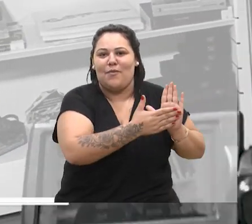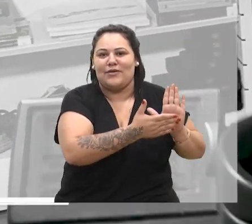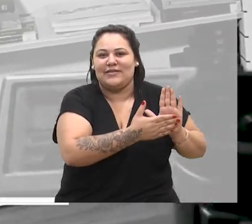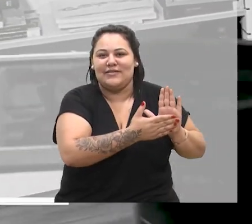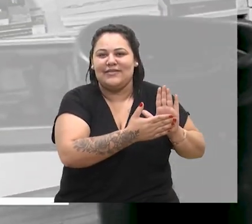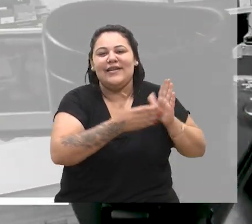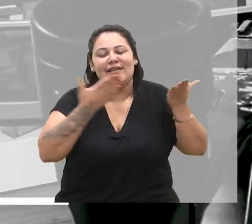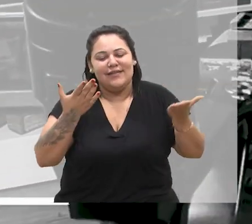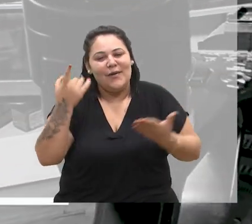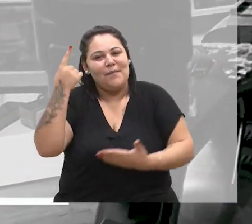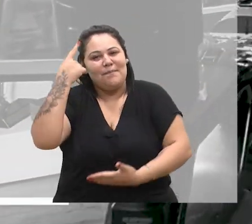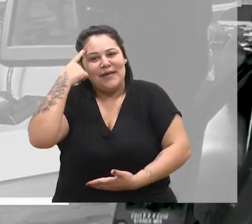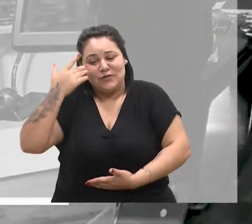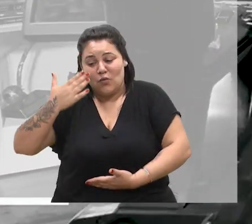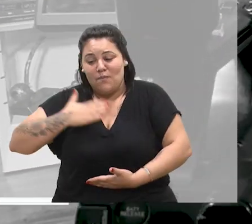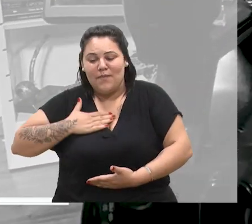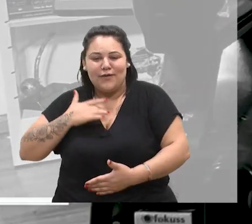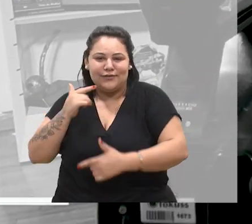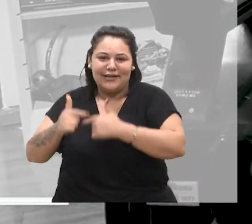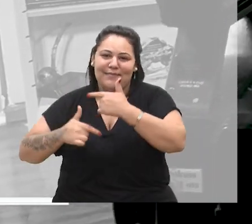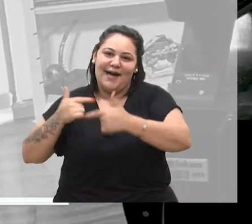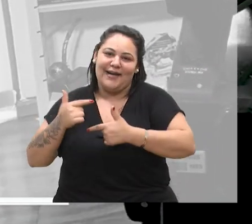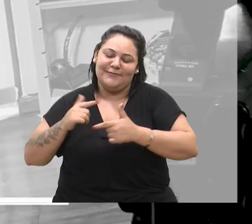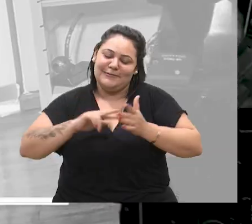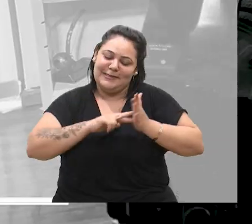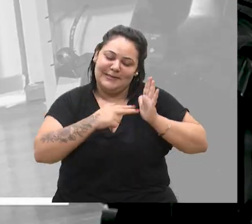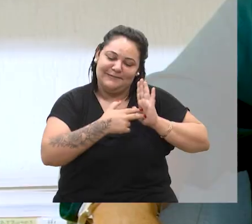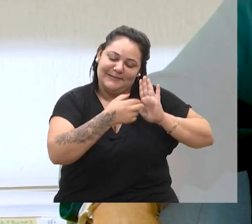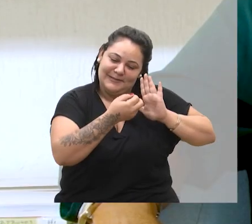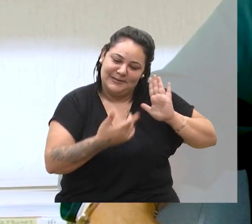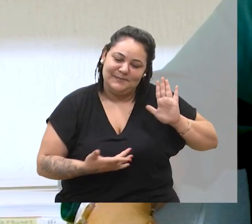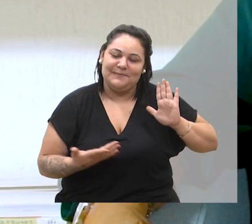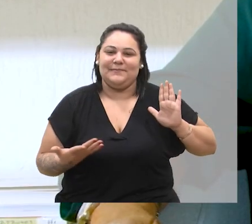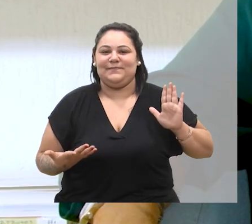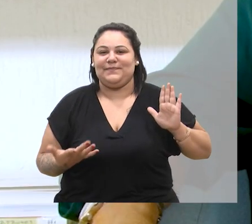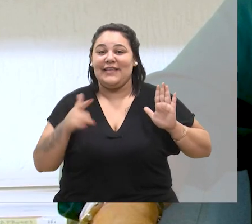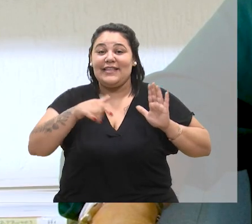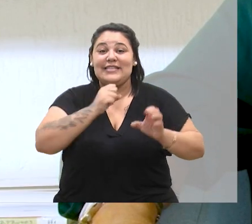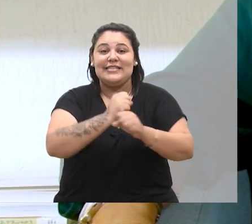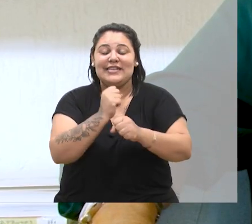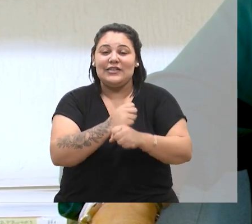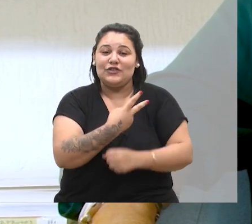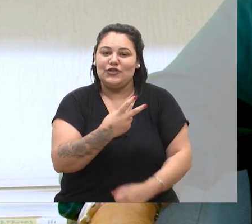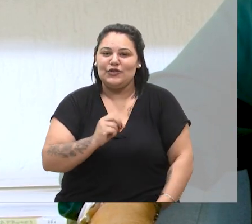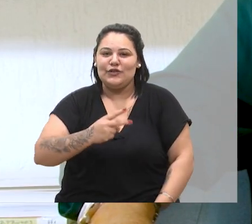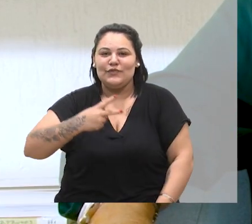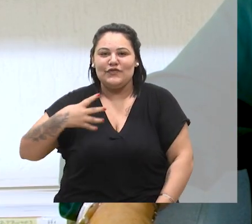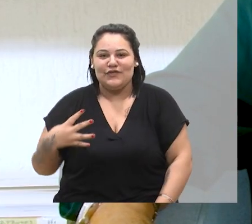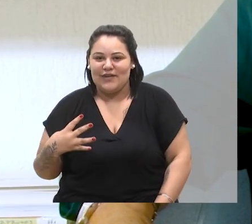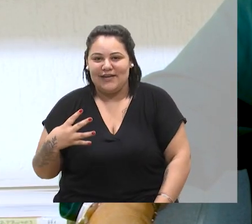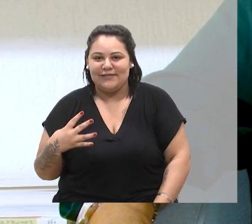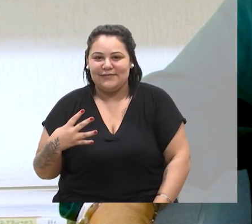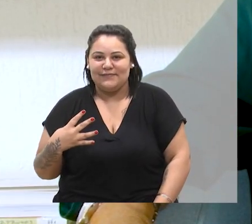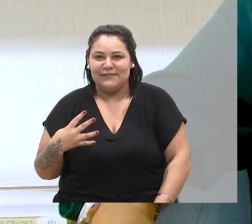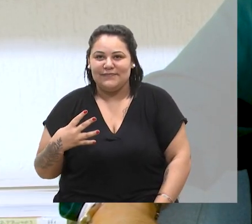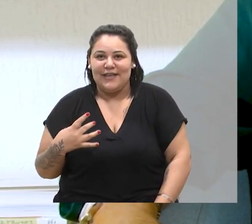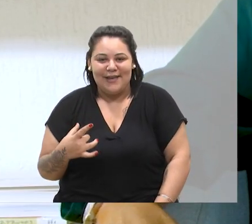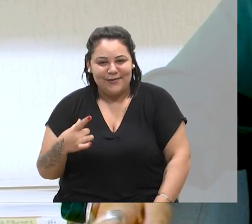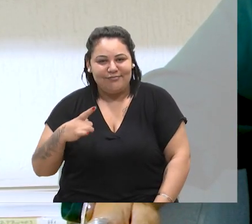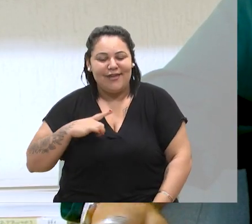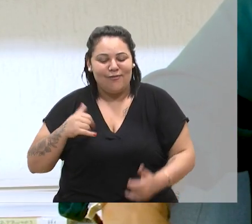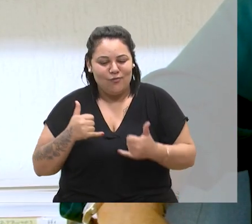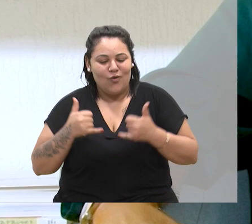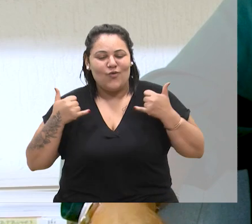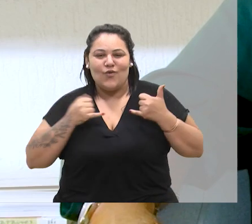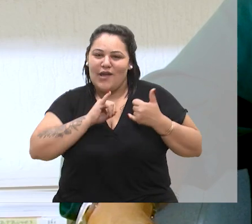Então eu penso que o meu mandato vai muito nesse sentido. Neste ano de 2024 eu tenho a